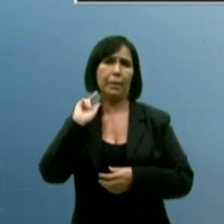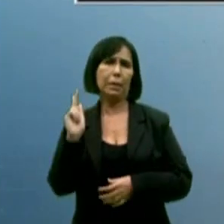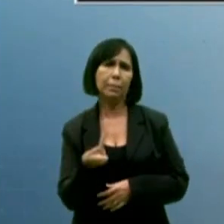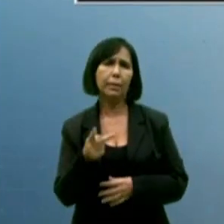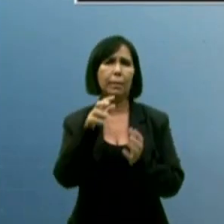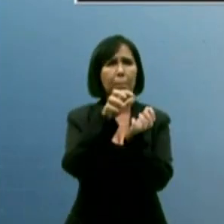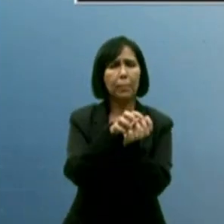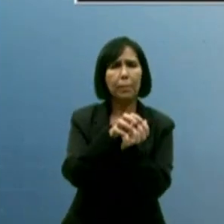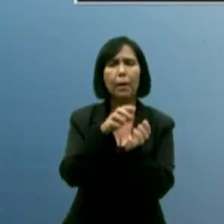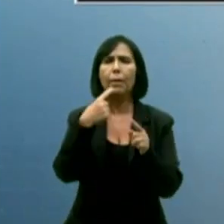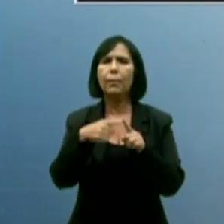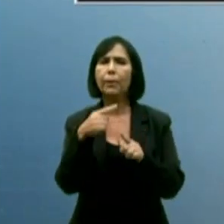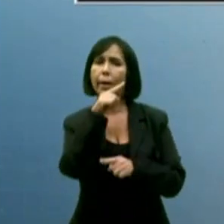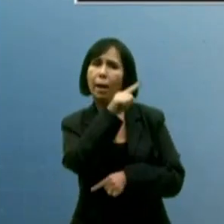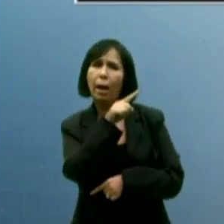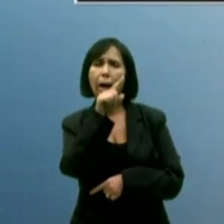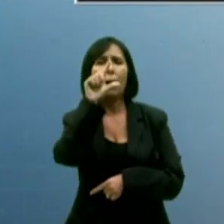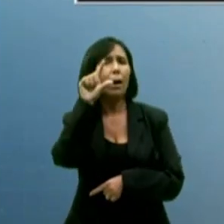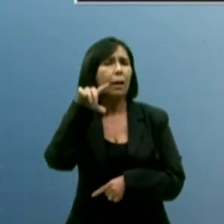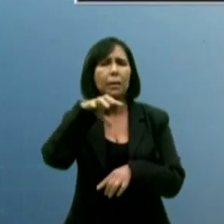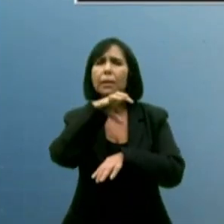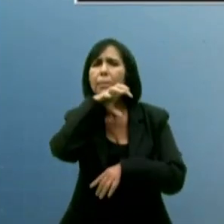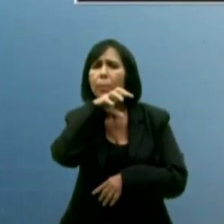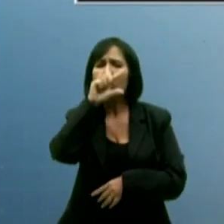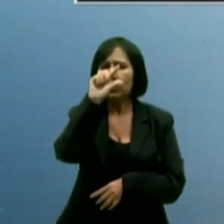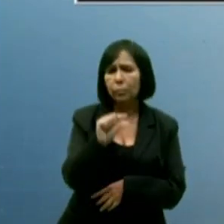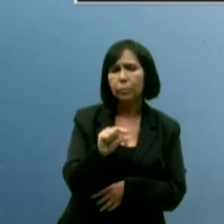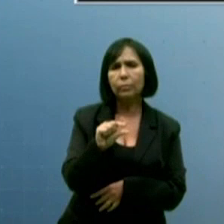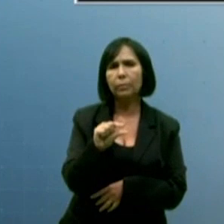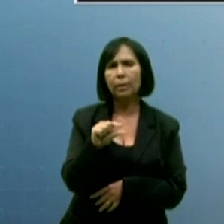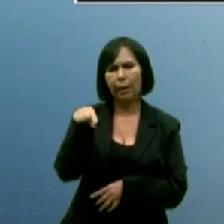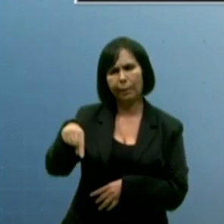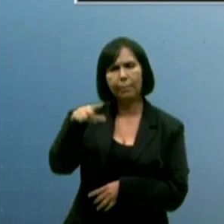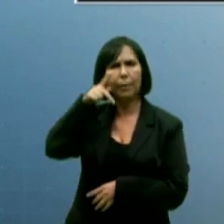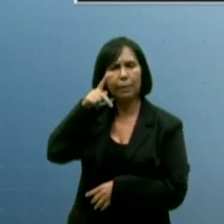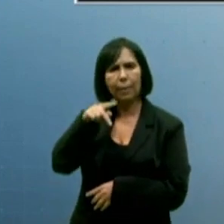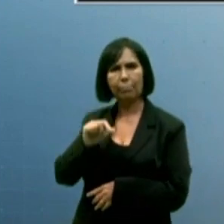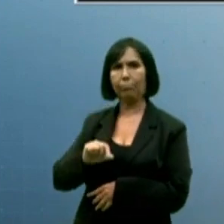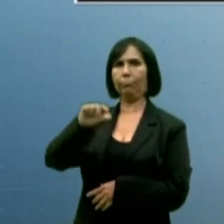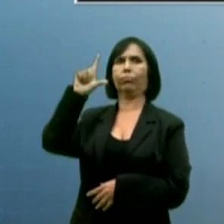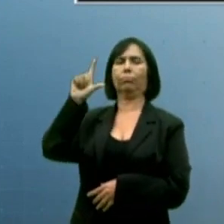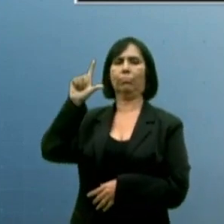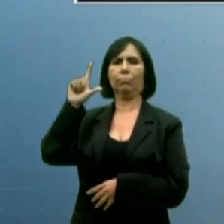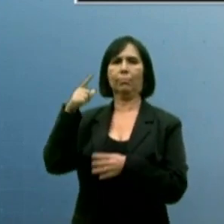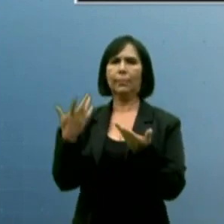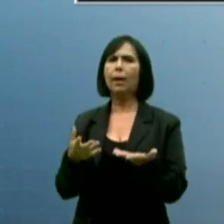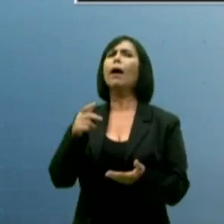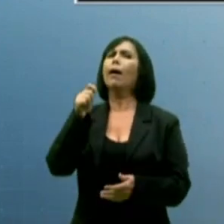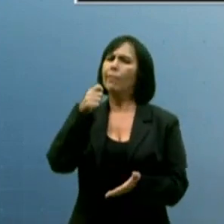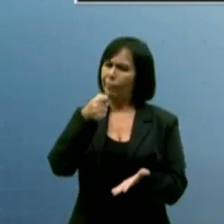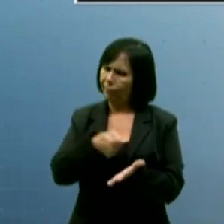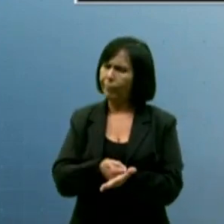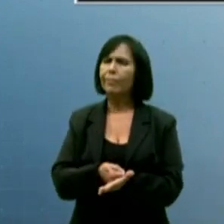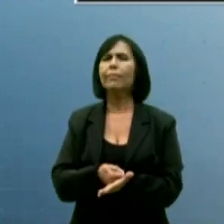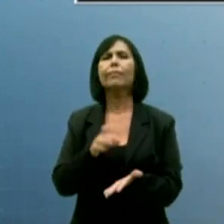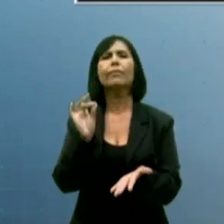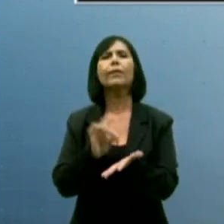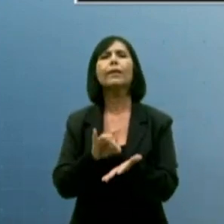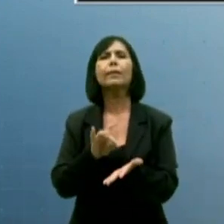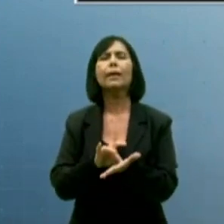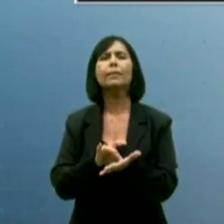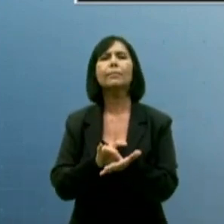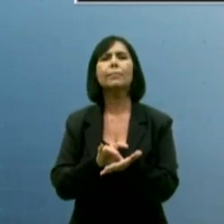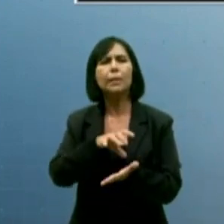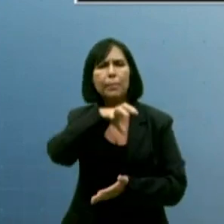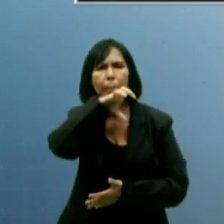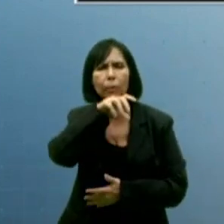Pernambuco porque lá se cobra menos imposto do que aqui. Existe sim uma diferença, aqui cobra sim mais imposto do que